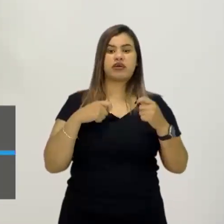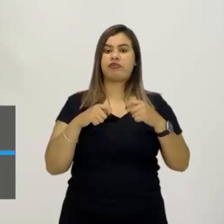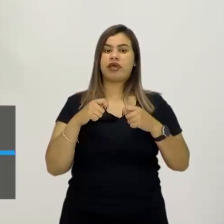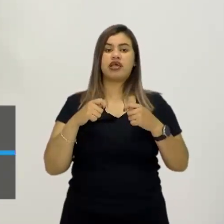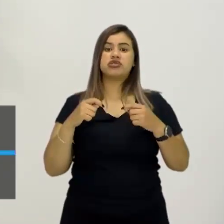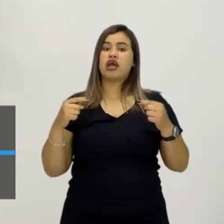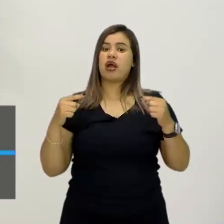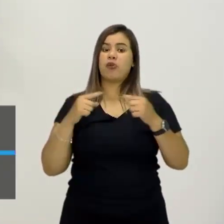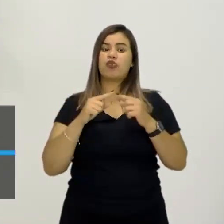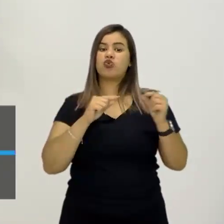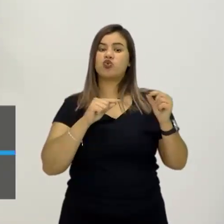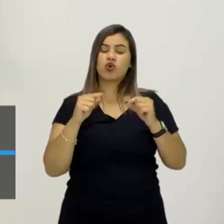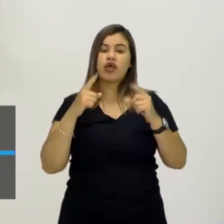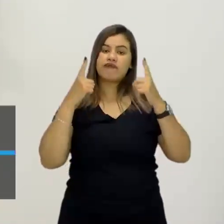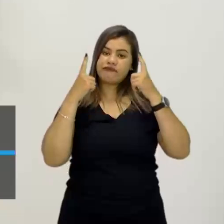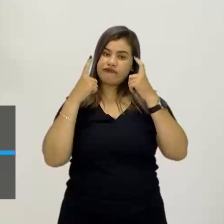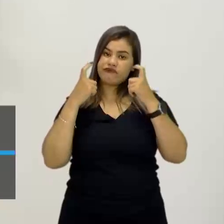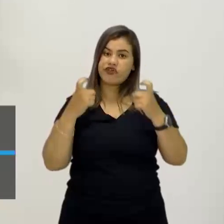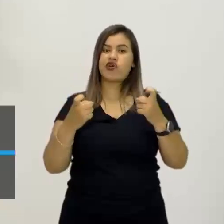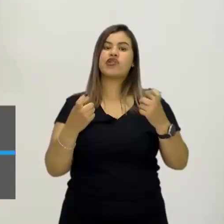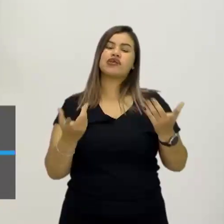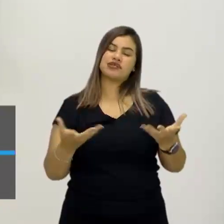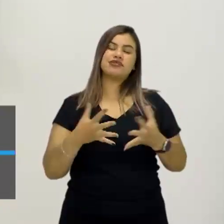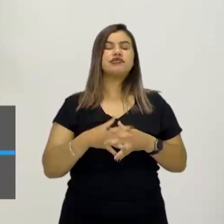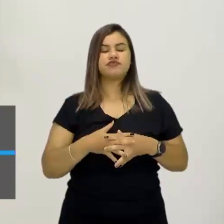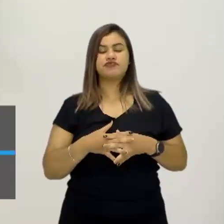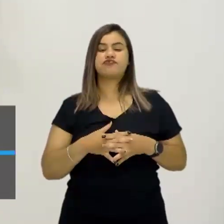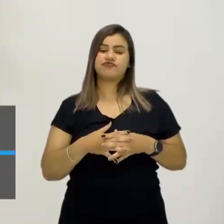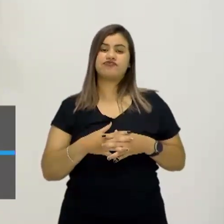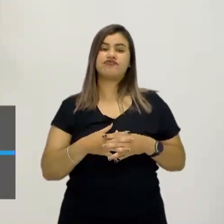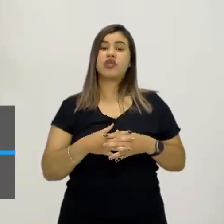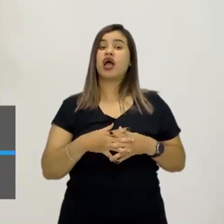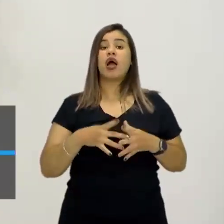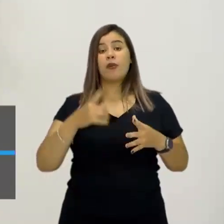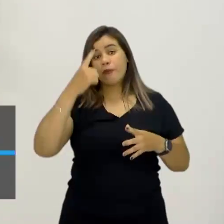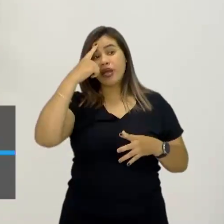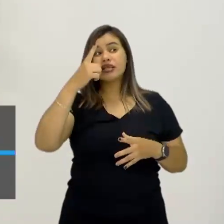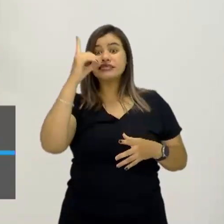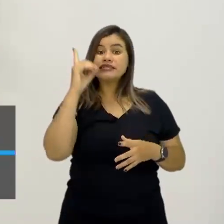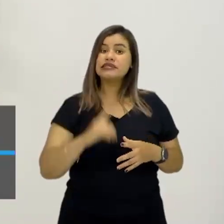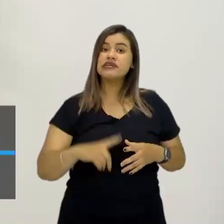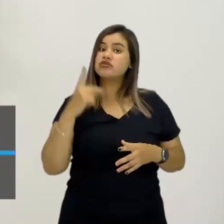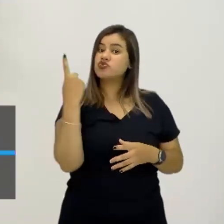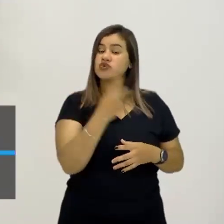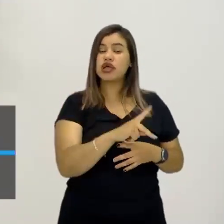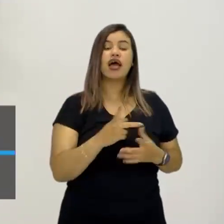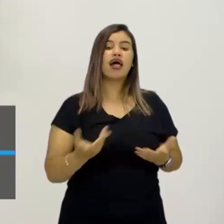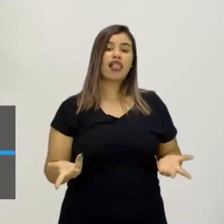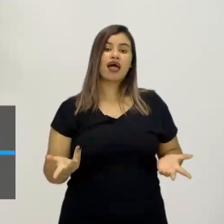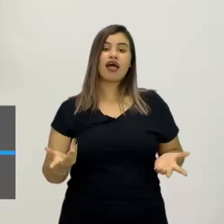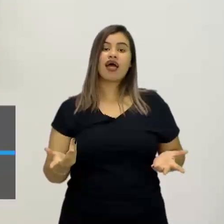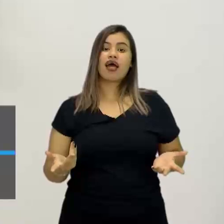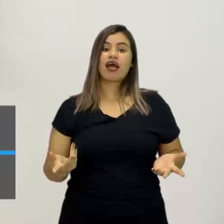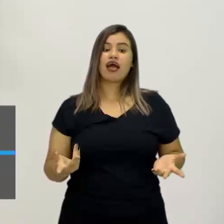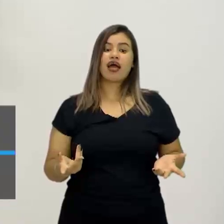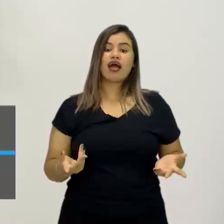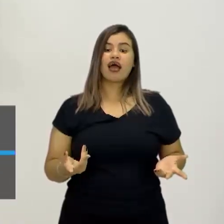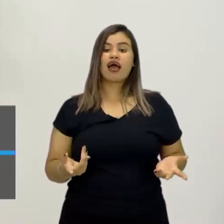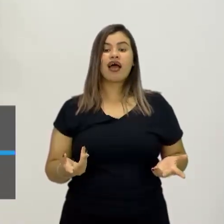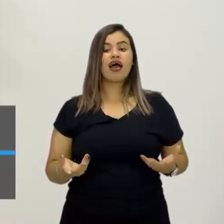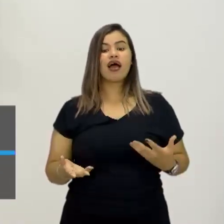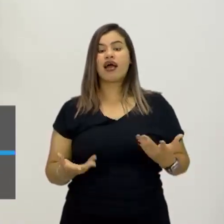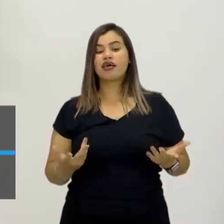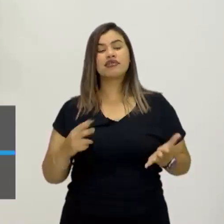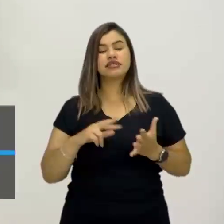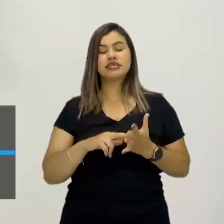uma violência e talvez seja uma das principais violências, né? Porque você tirar os direitos da pessoa, isso significa justamente